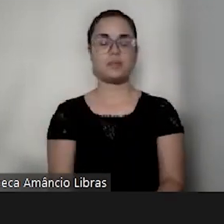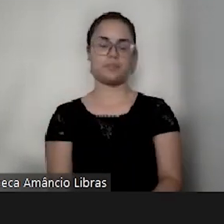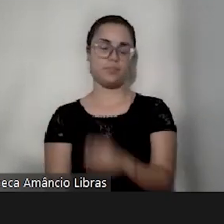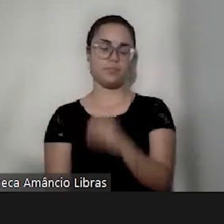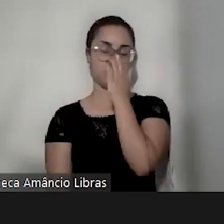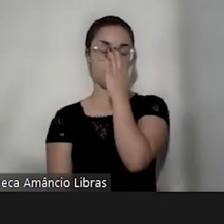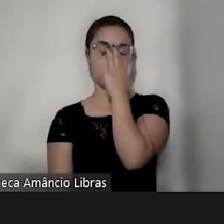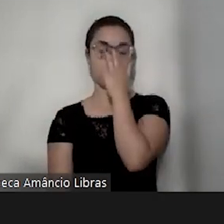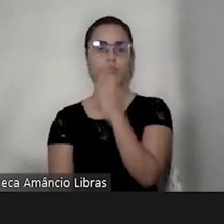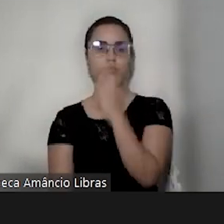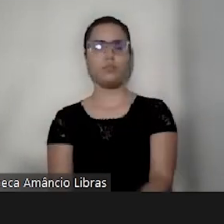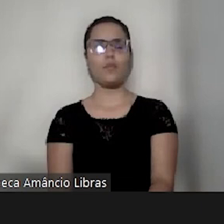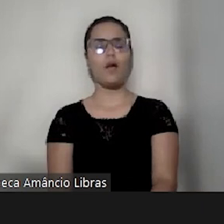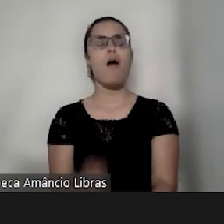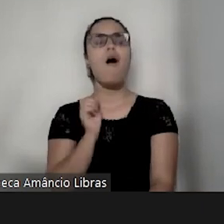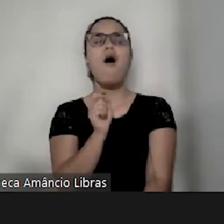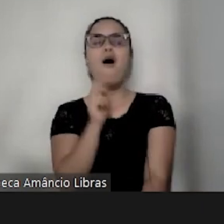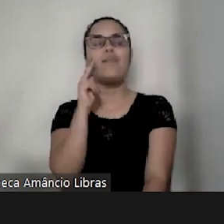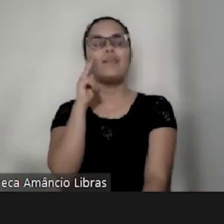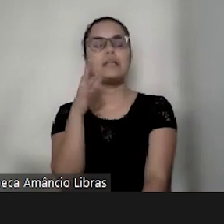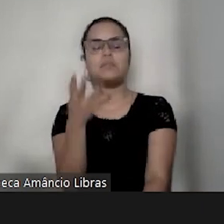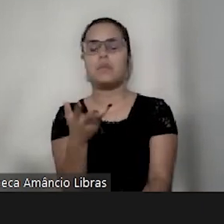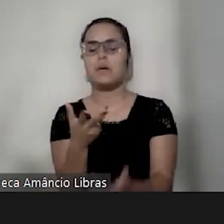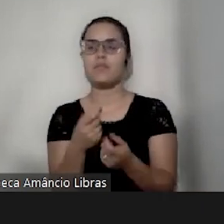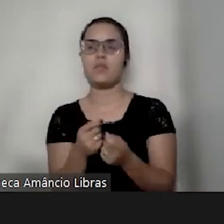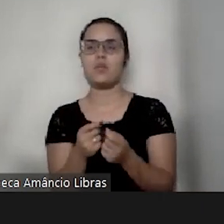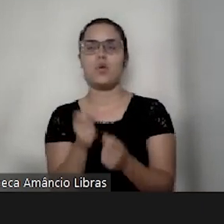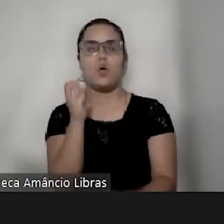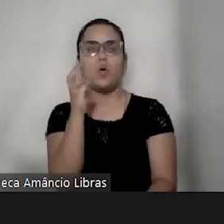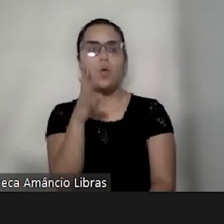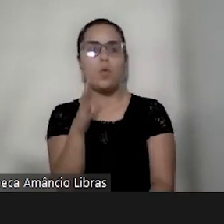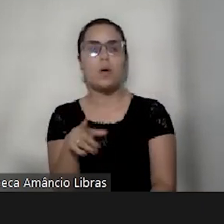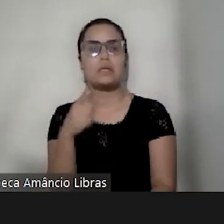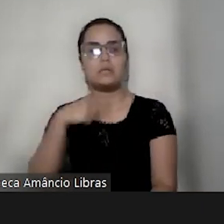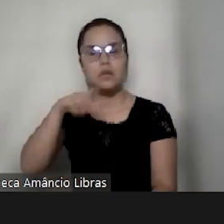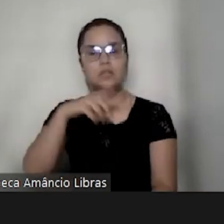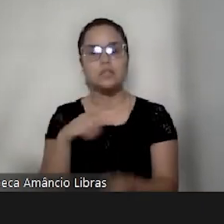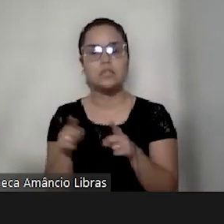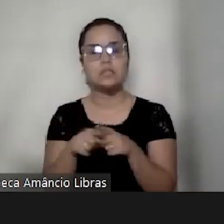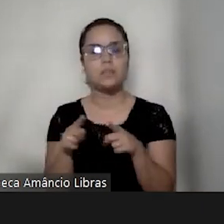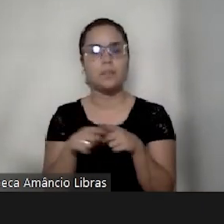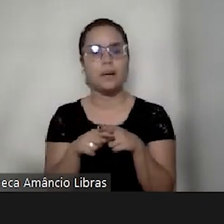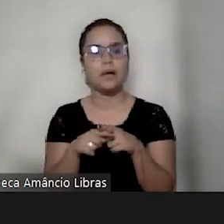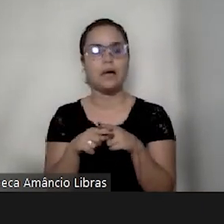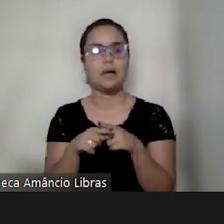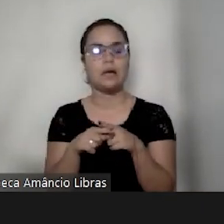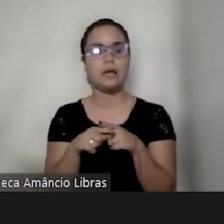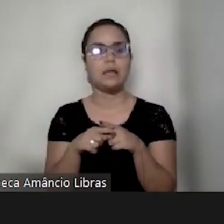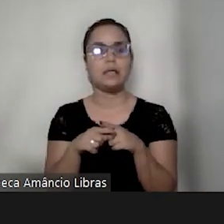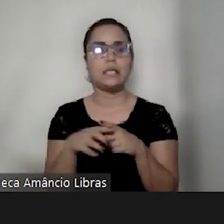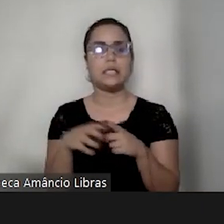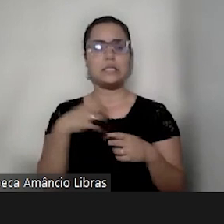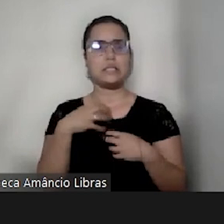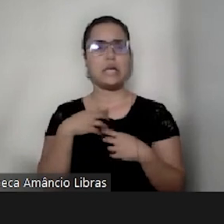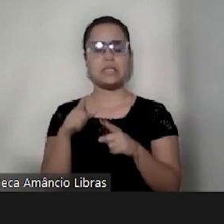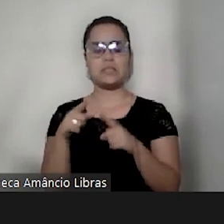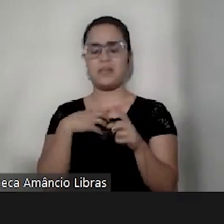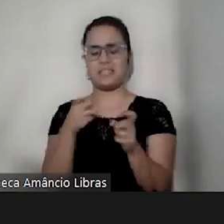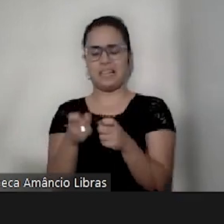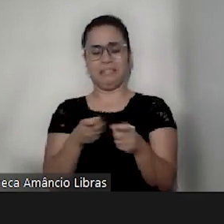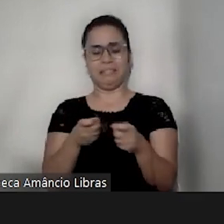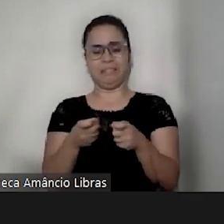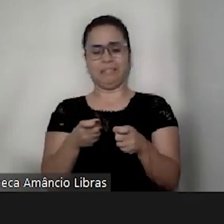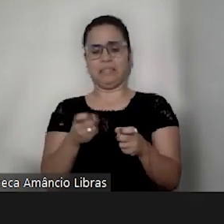Né? Olha que bonito, né? O quanto a gente também é inflexível, é rígido